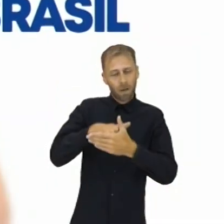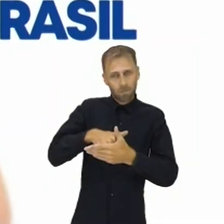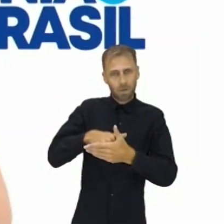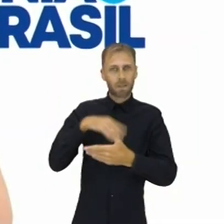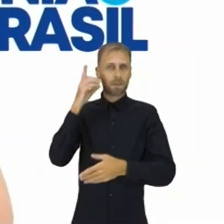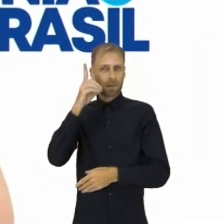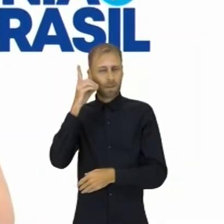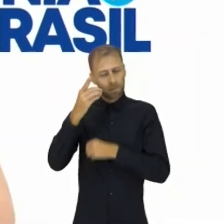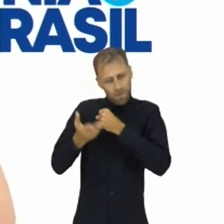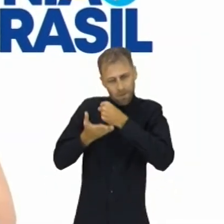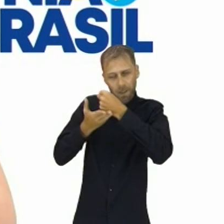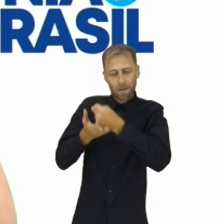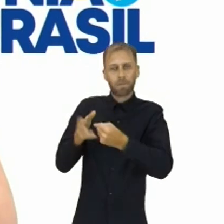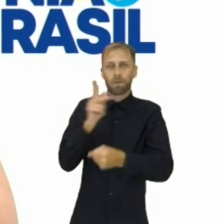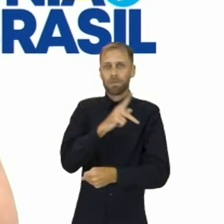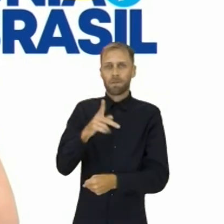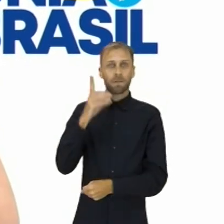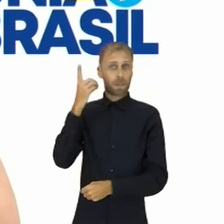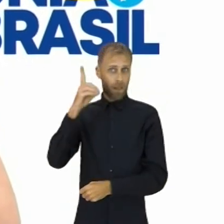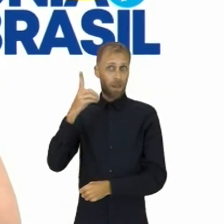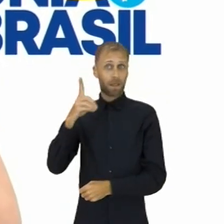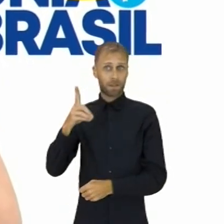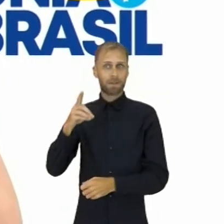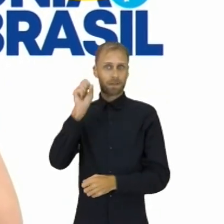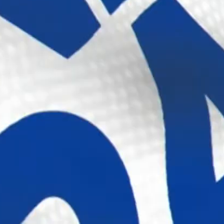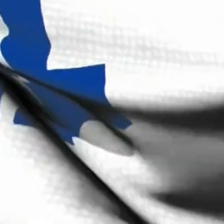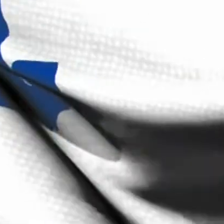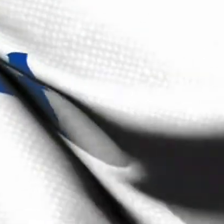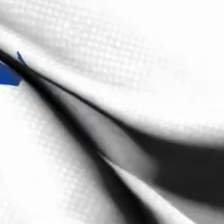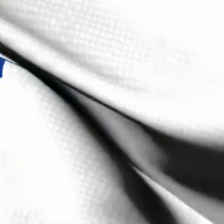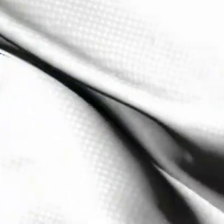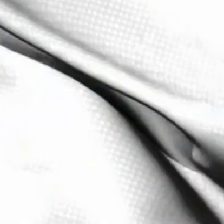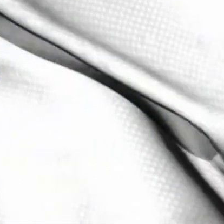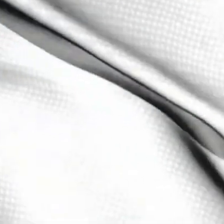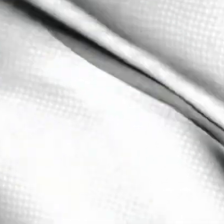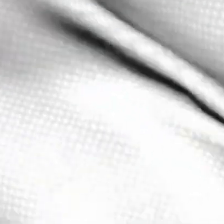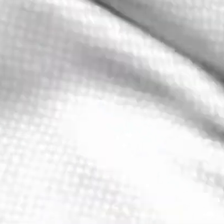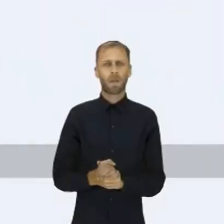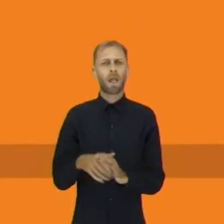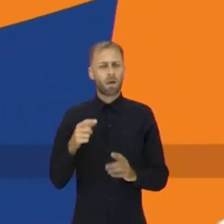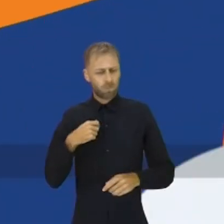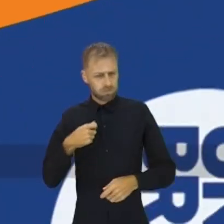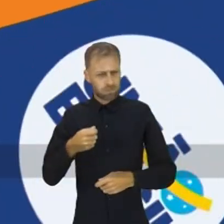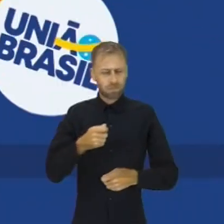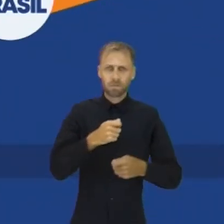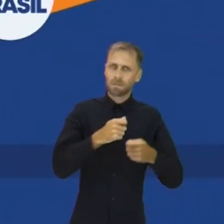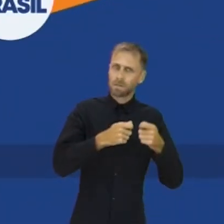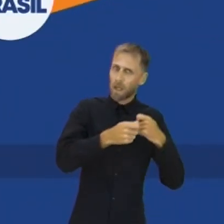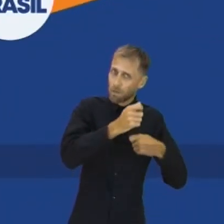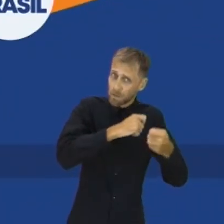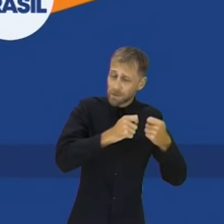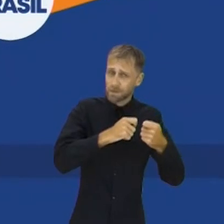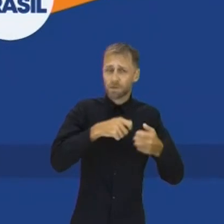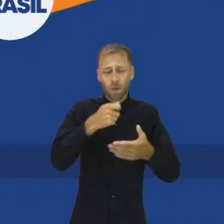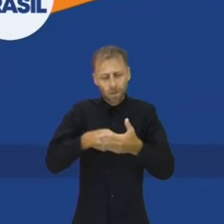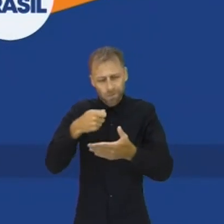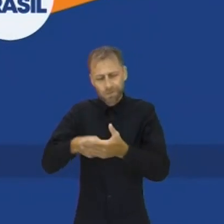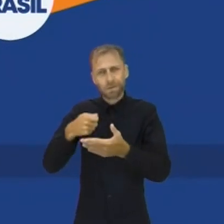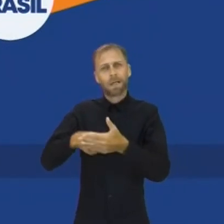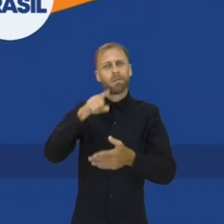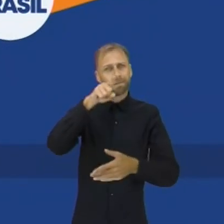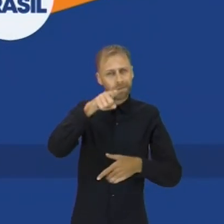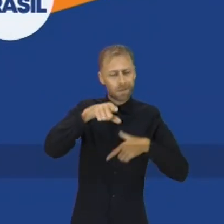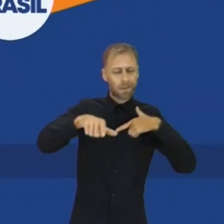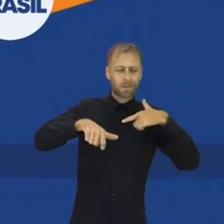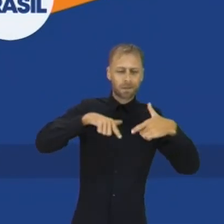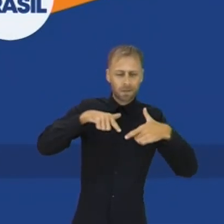do União Brasil Que apoiam professora Dorinha para o Senado Sou do comércio Vou lutar por você